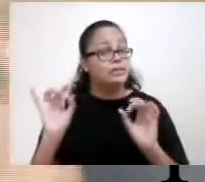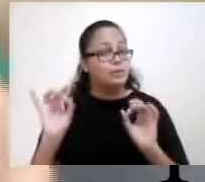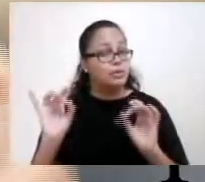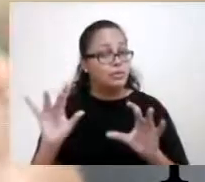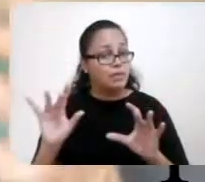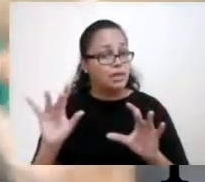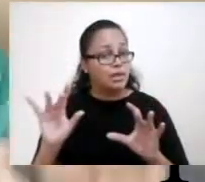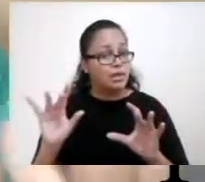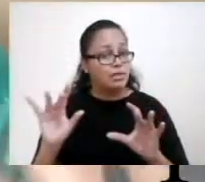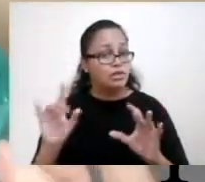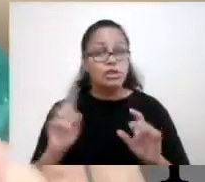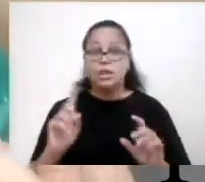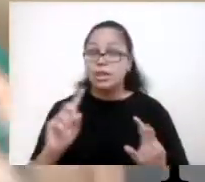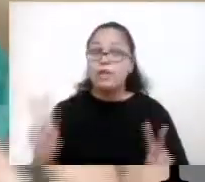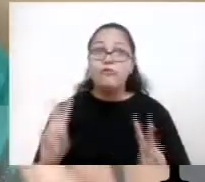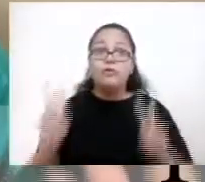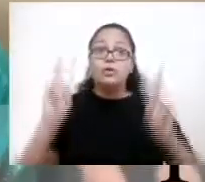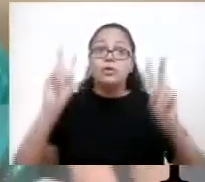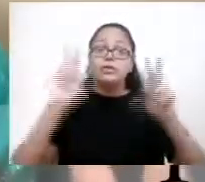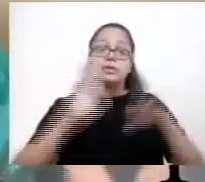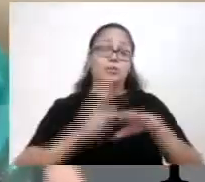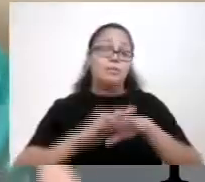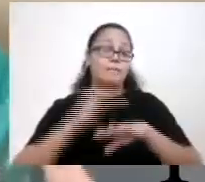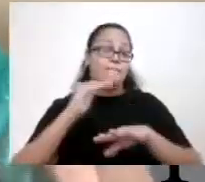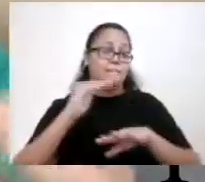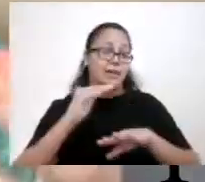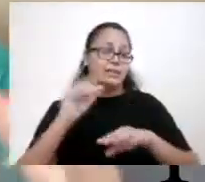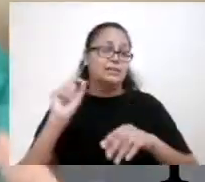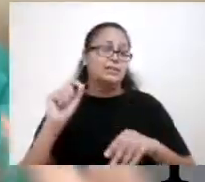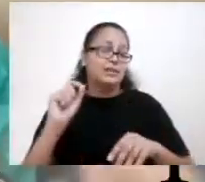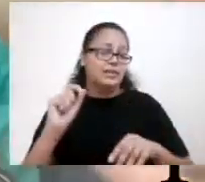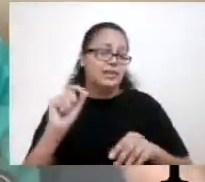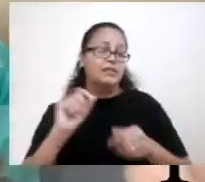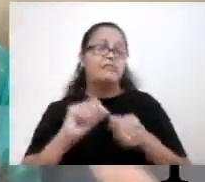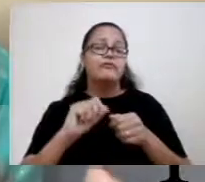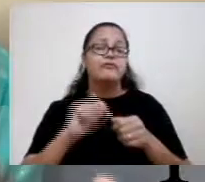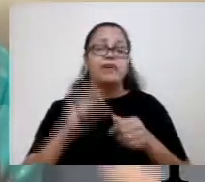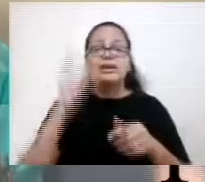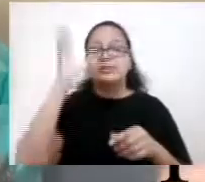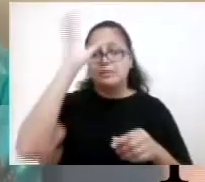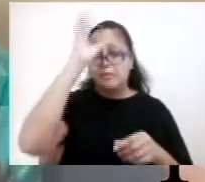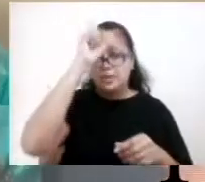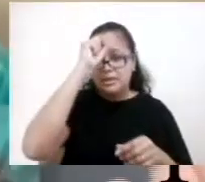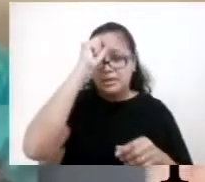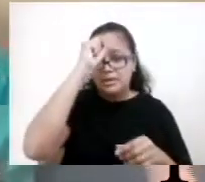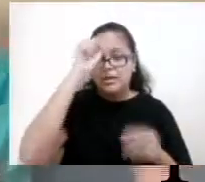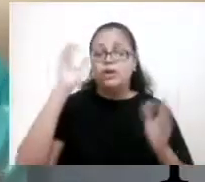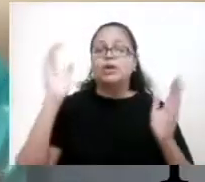não valorizando mais, sabendo que aquele que a faz aprender, que hoje está sendo